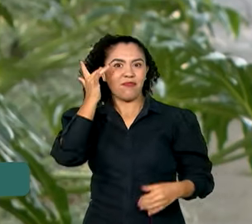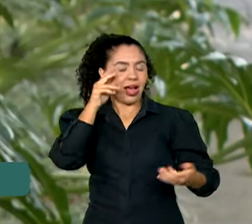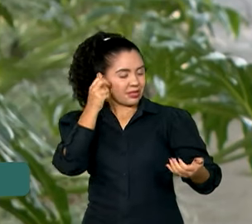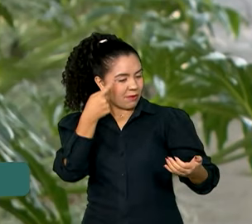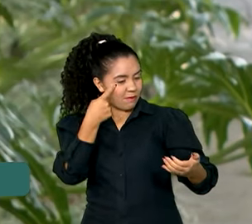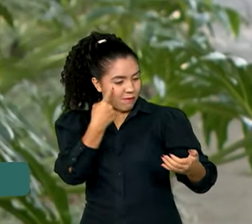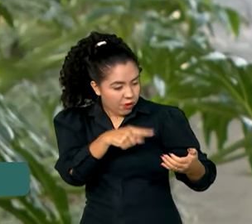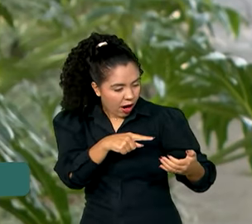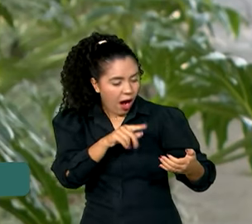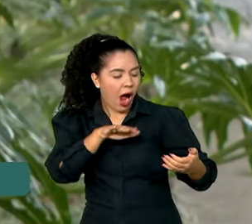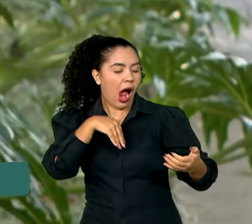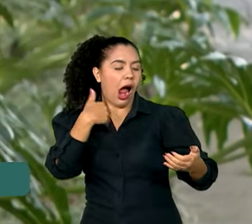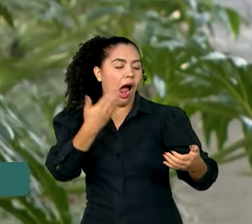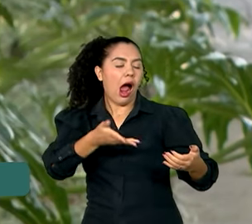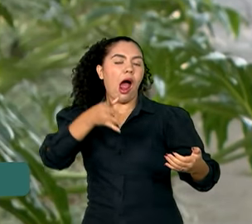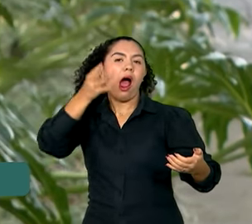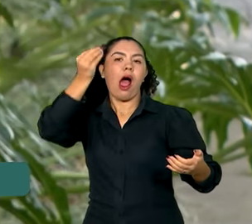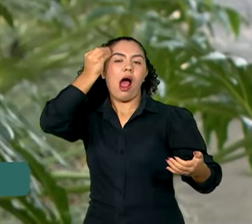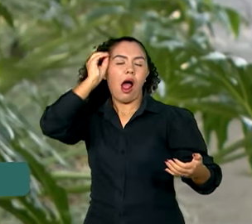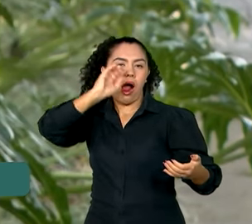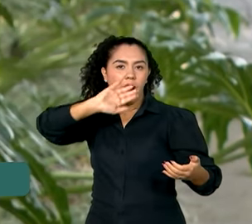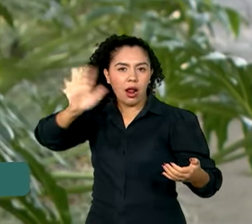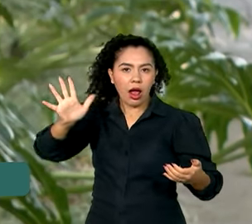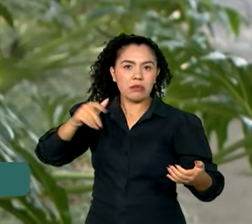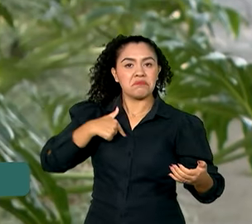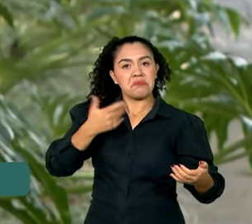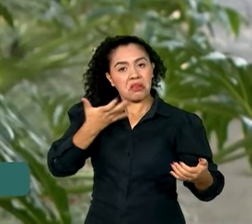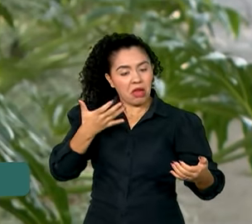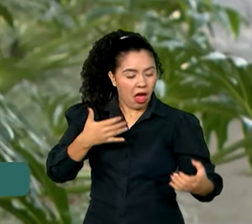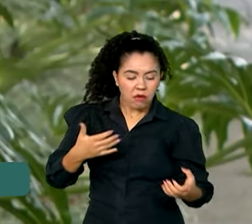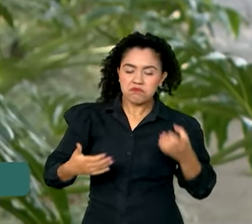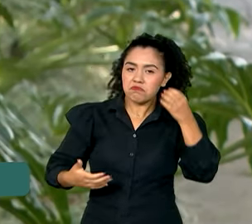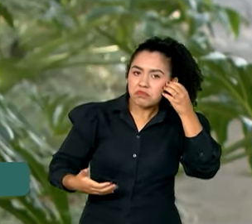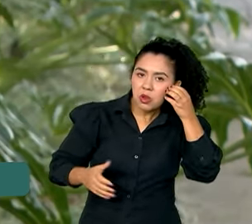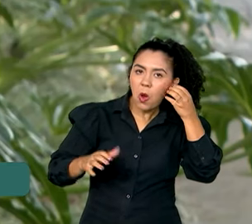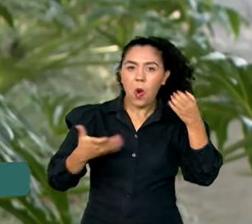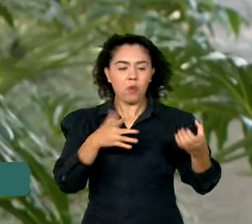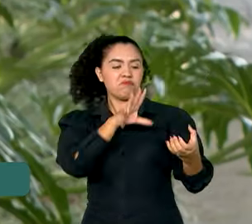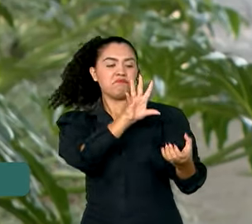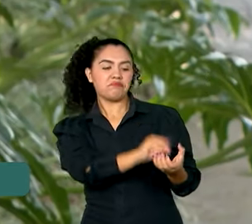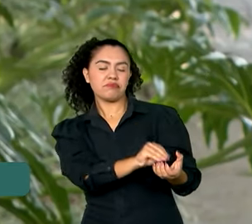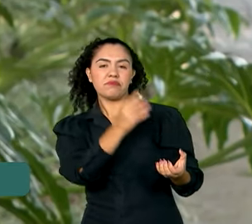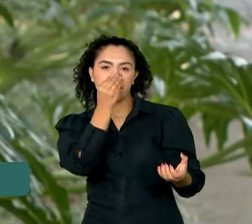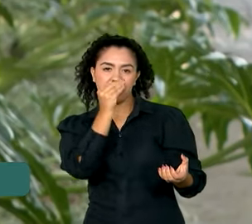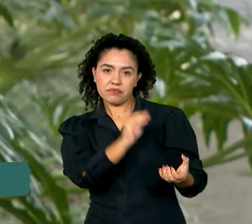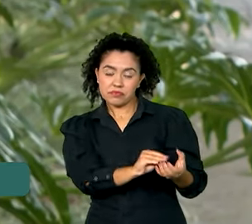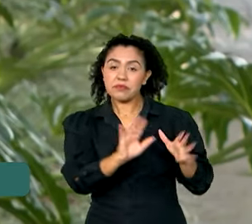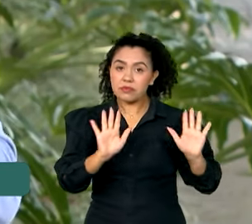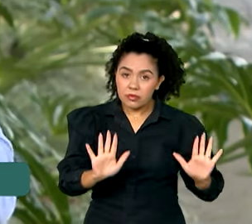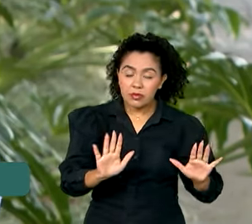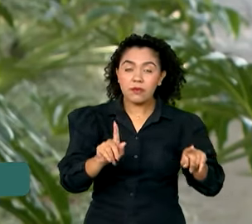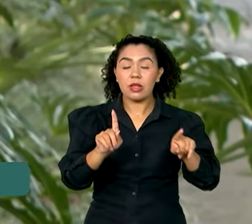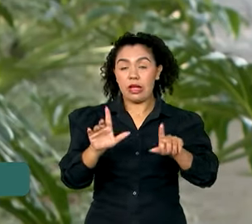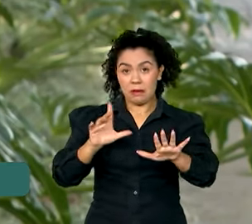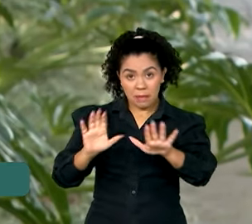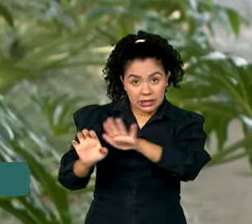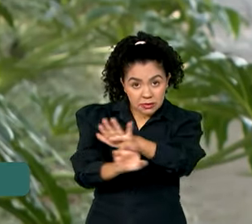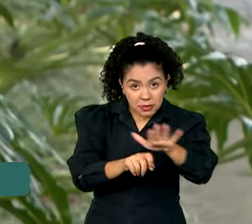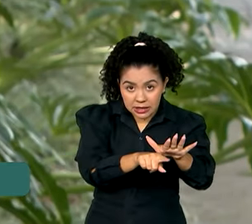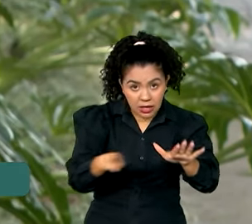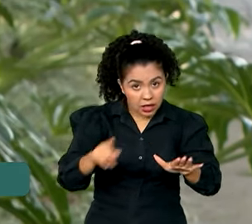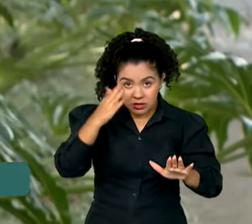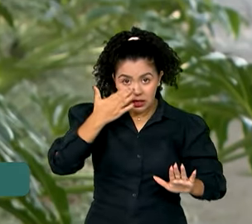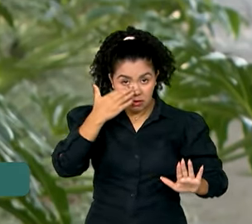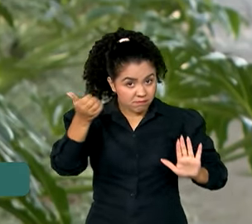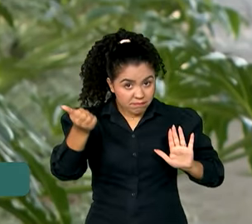fácil para o consumidor decidir se atende ou não a uma ligação. As empresas que não se adequarem às